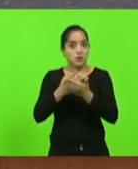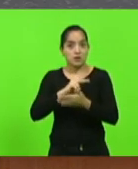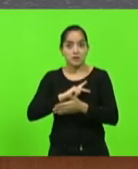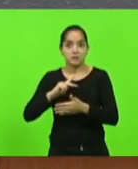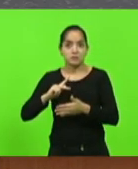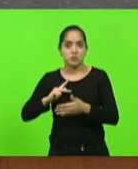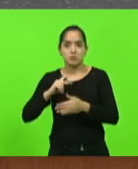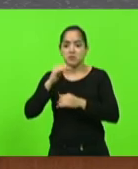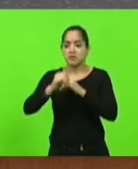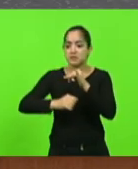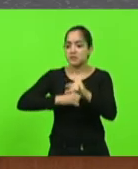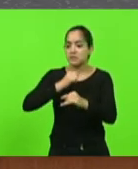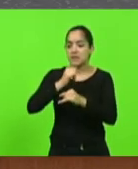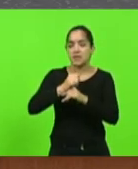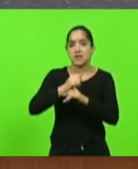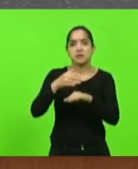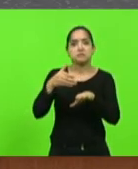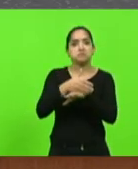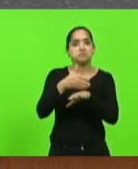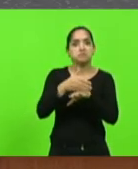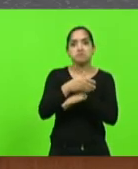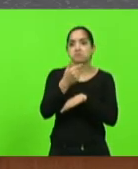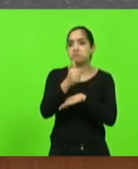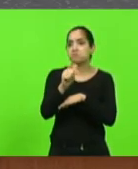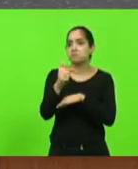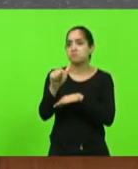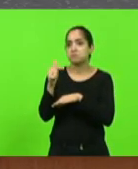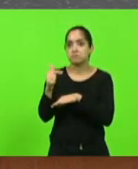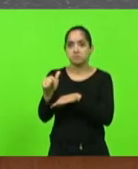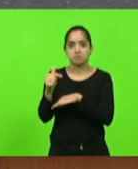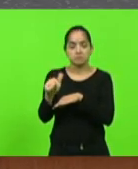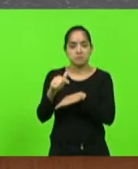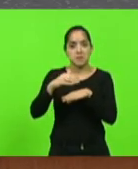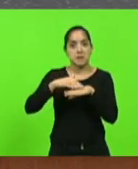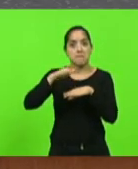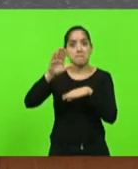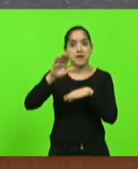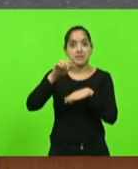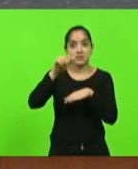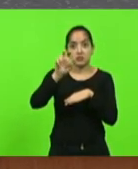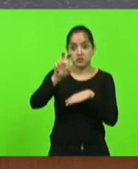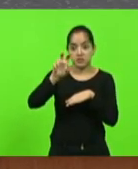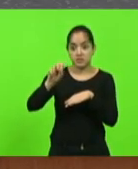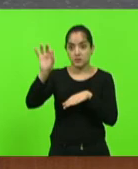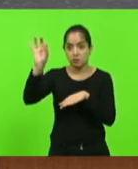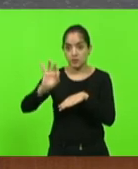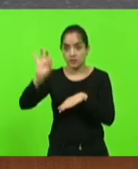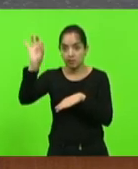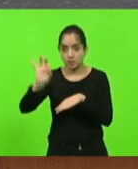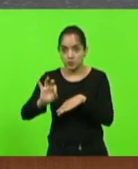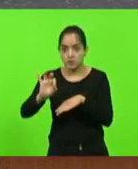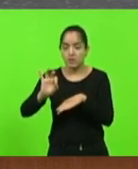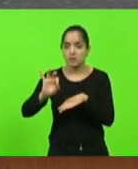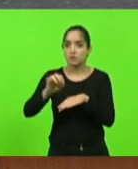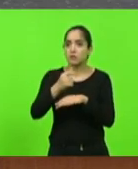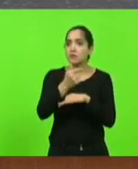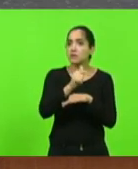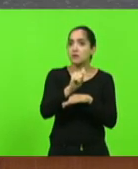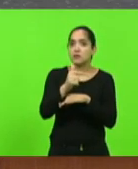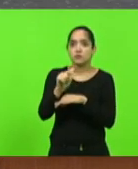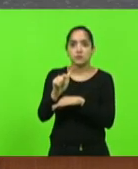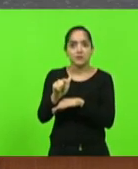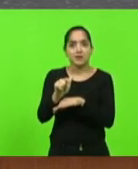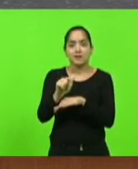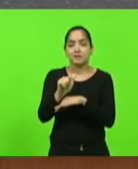internet no ensino fundamental mais de 50% dos estudantes não tem sinal de internet na sua